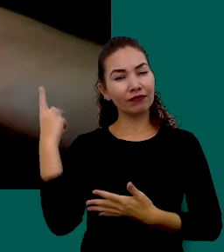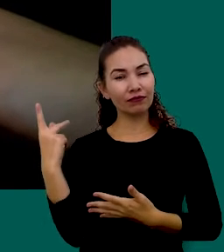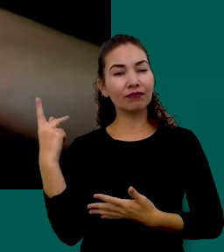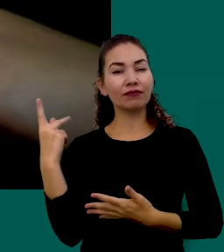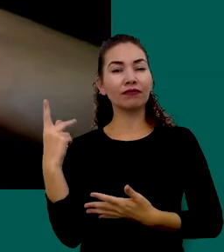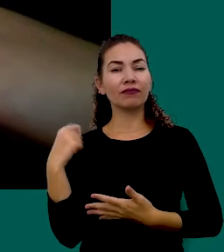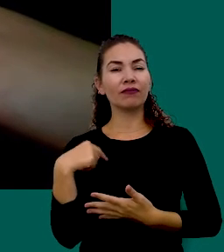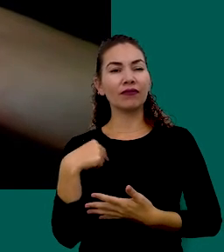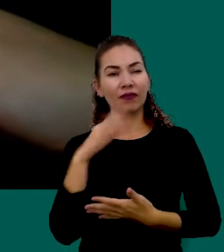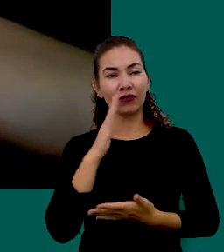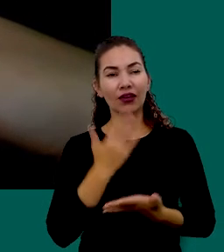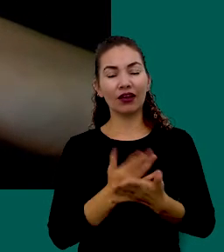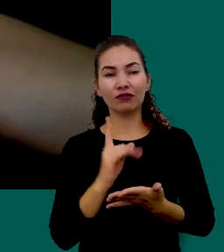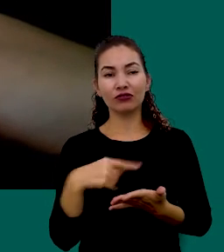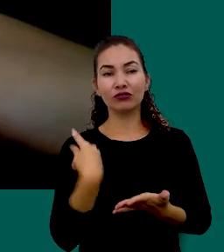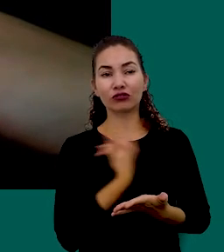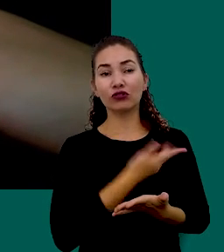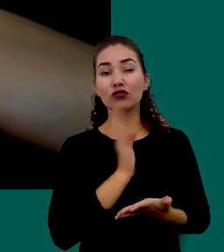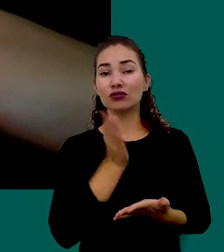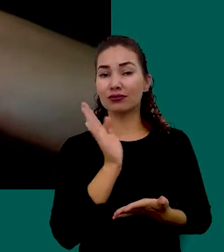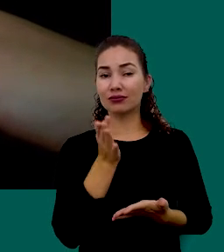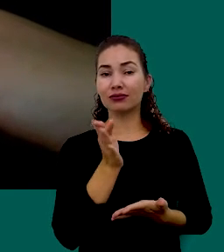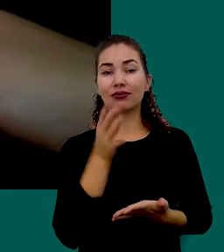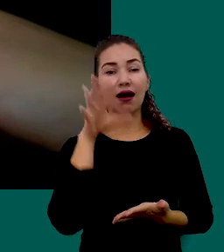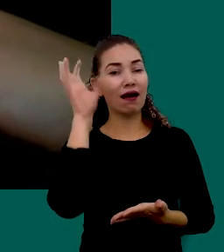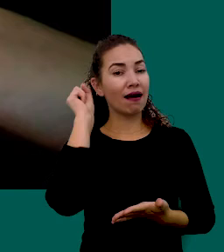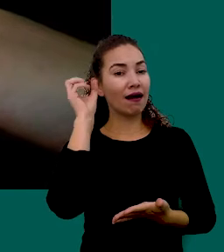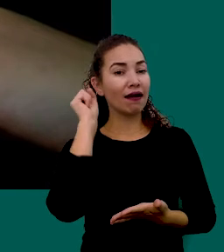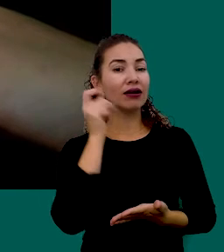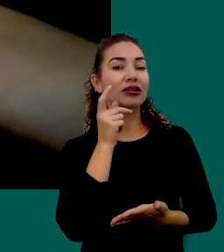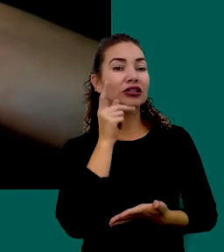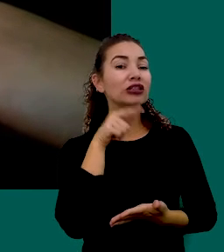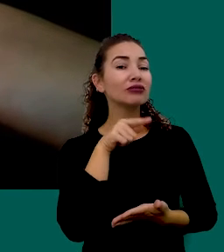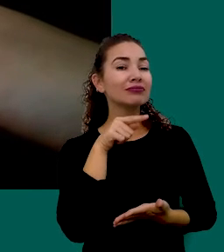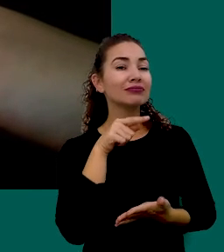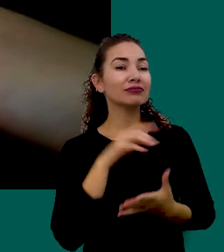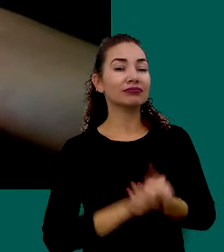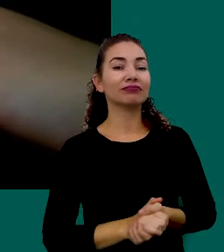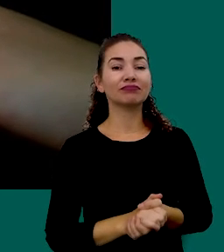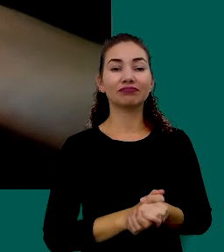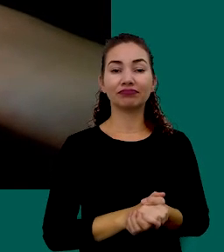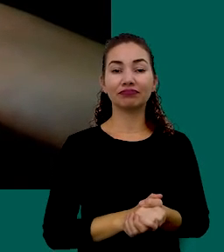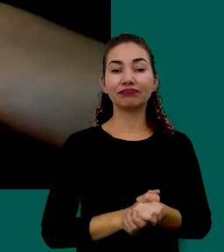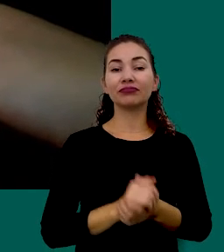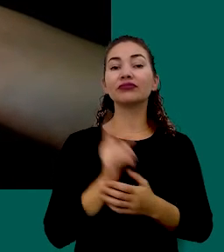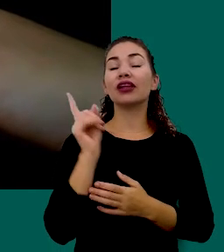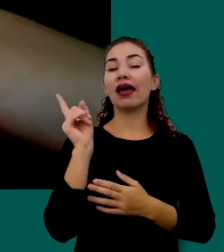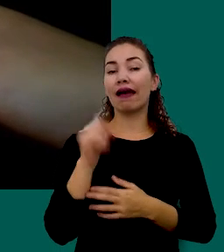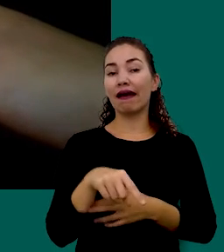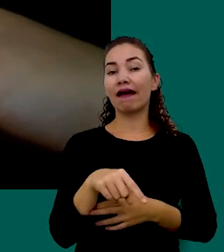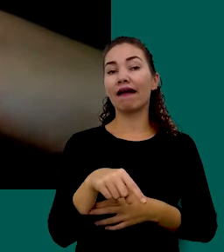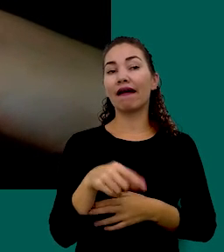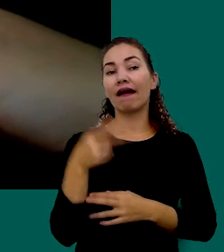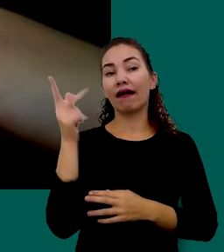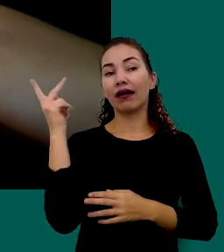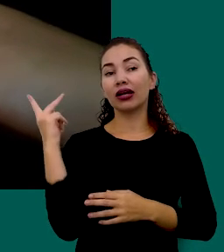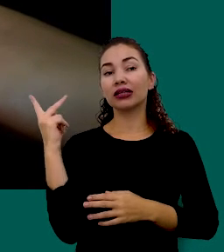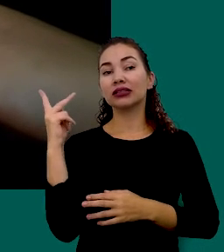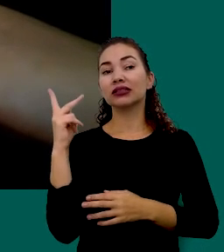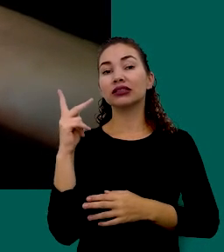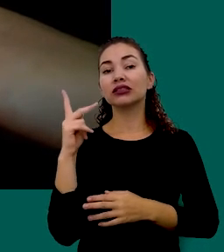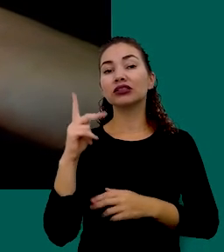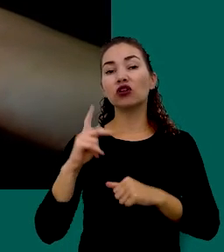eu acredito Que todos Aqui já Tenham Escutado Falar Que é Aquela Fábula Da